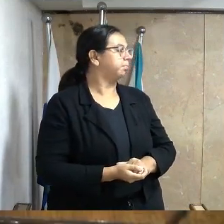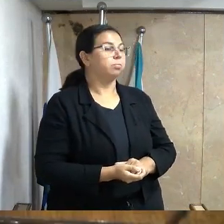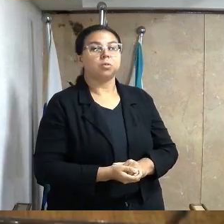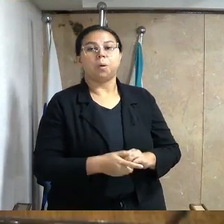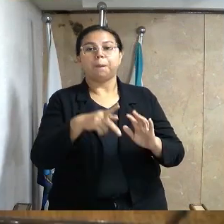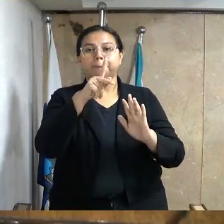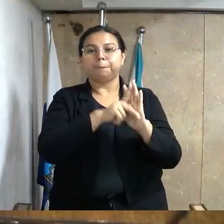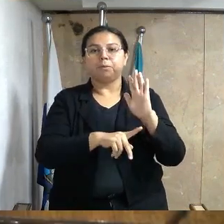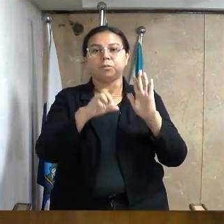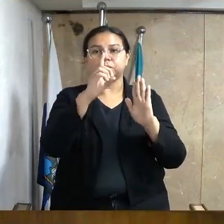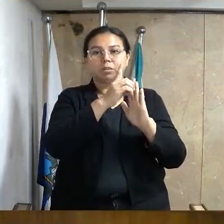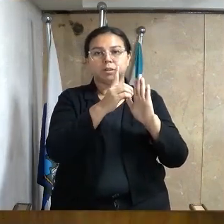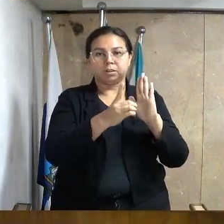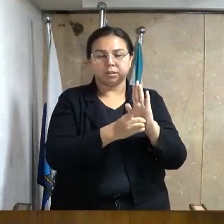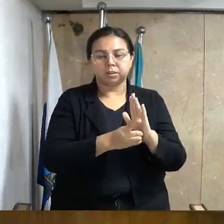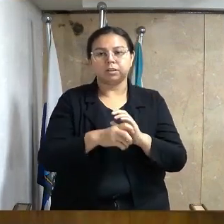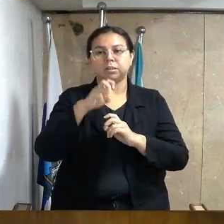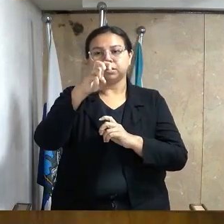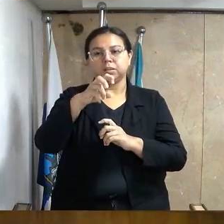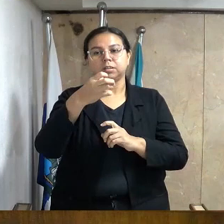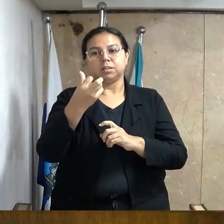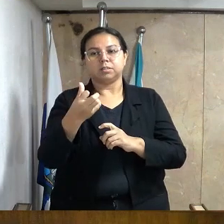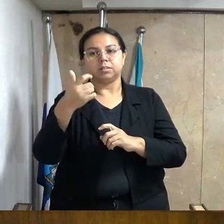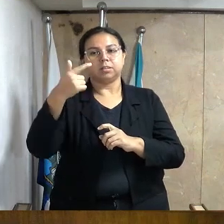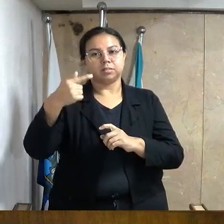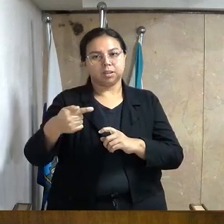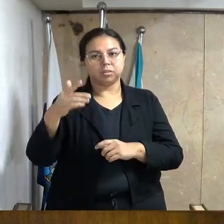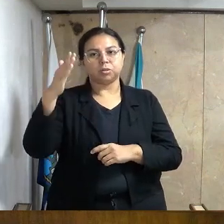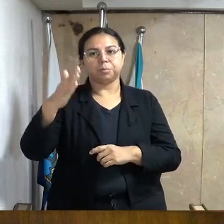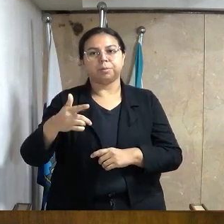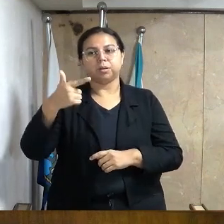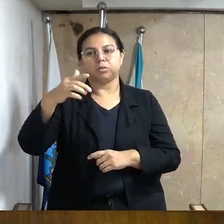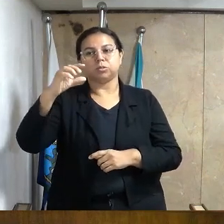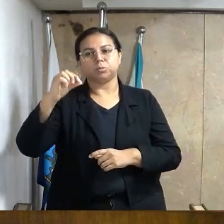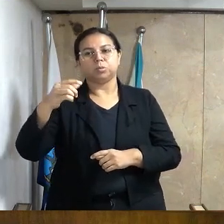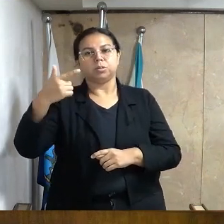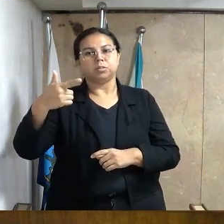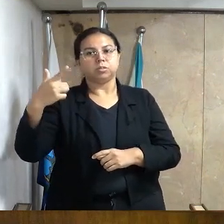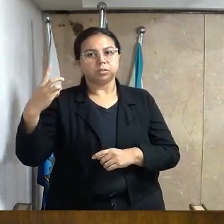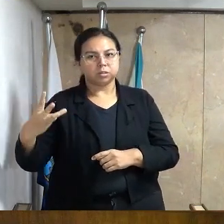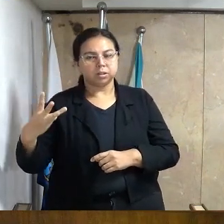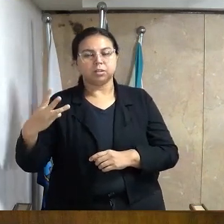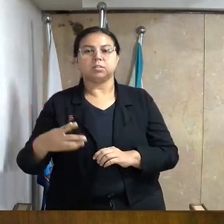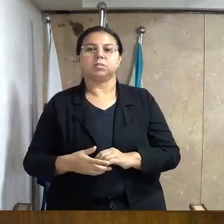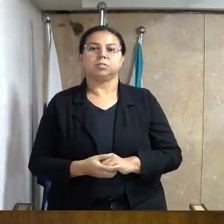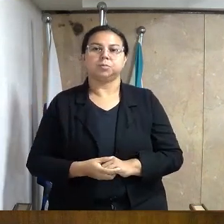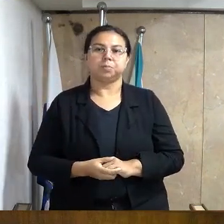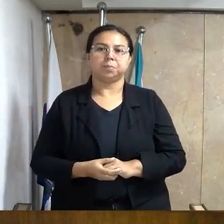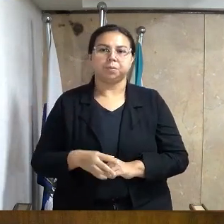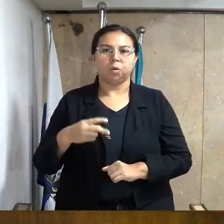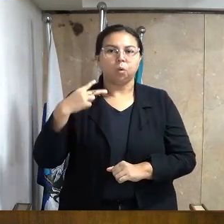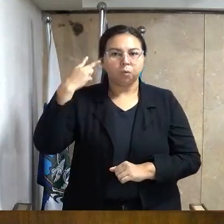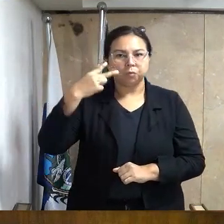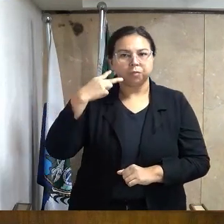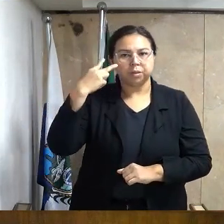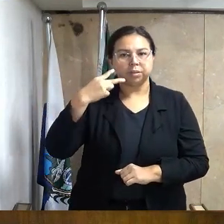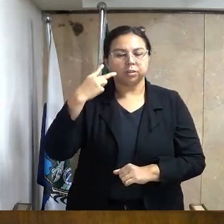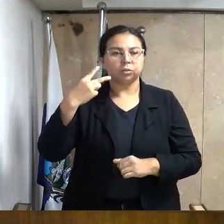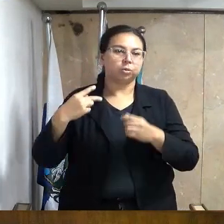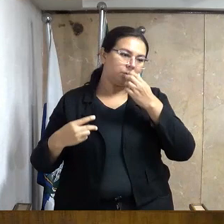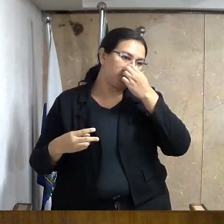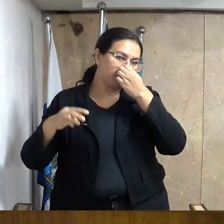Projeto de decreto legislativo 567, barra 2023. Do excelentíssimo senhor vereadores